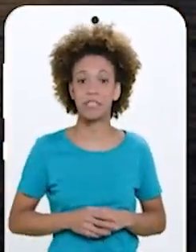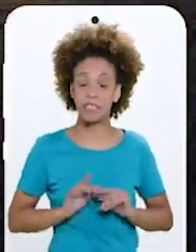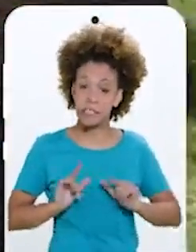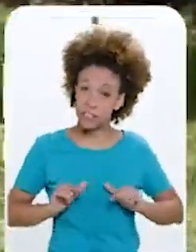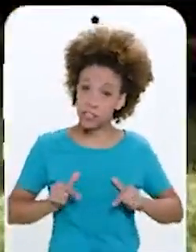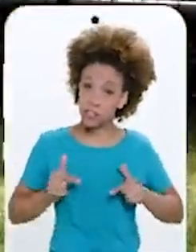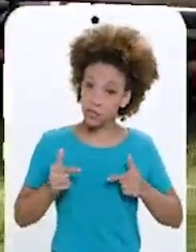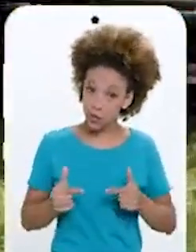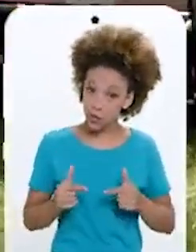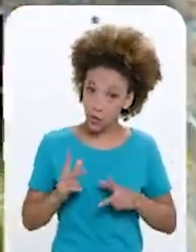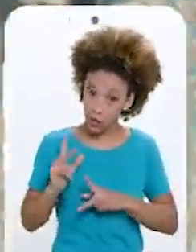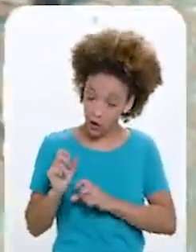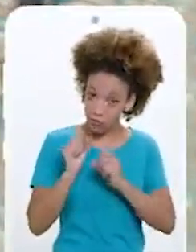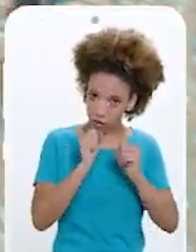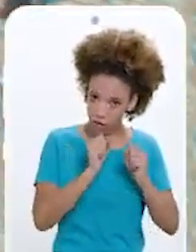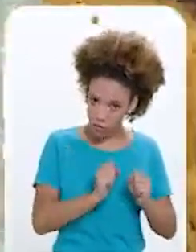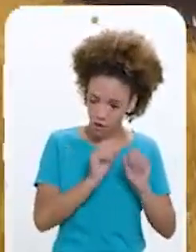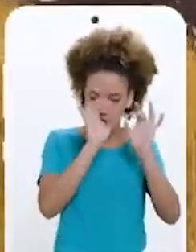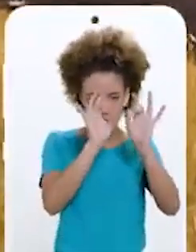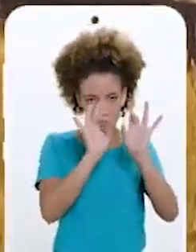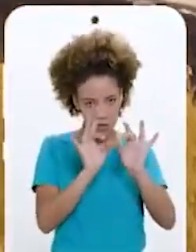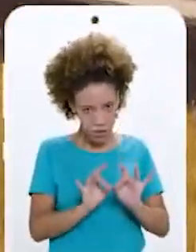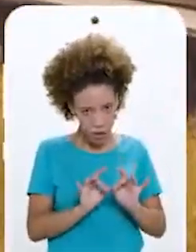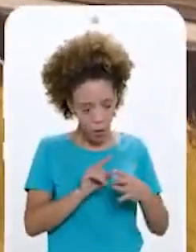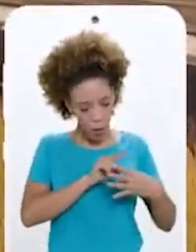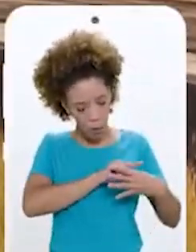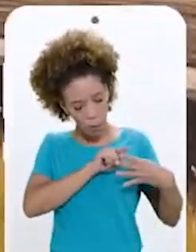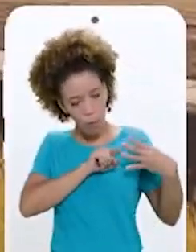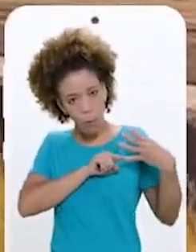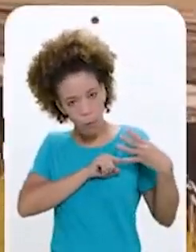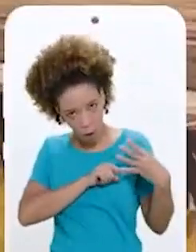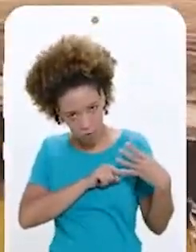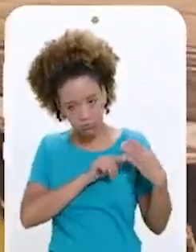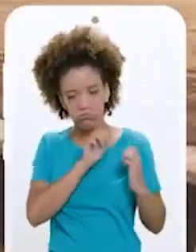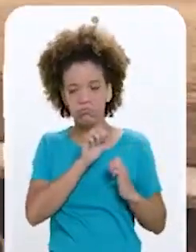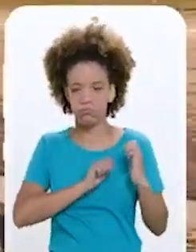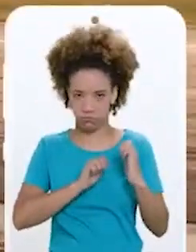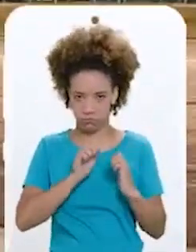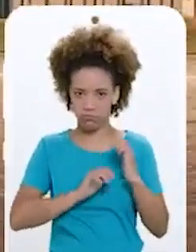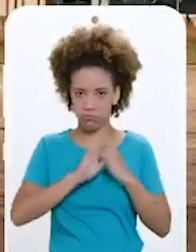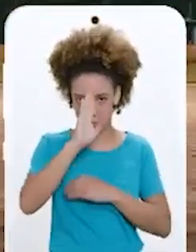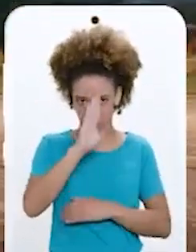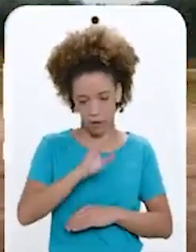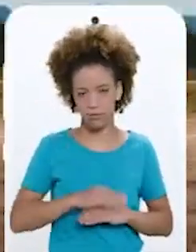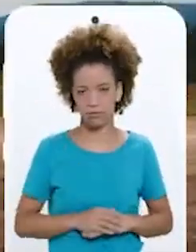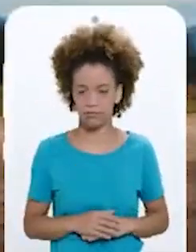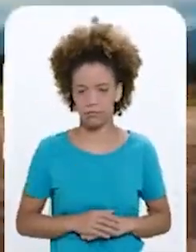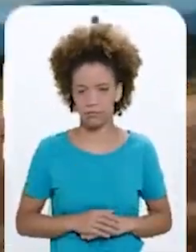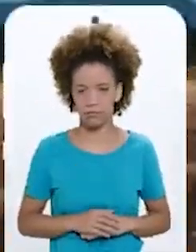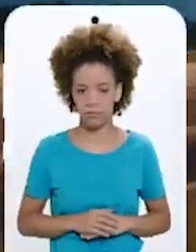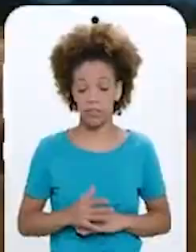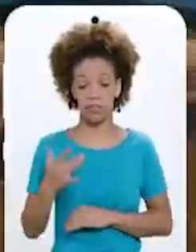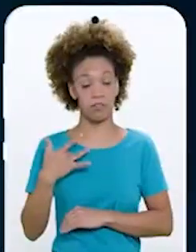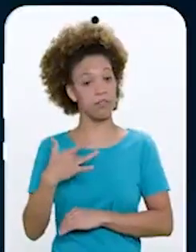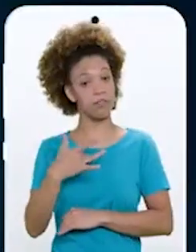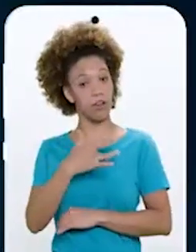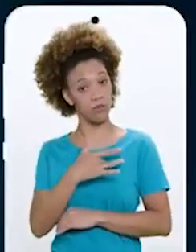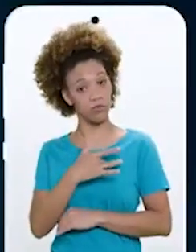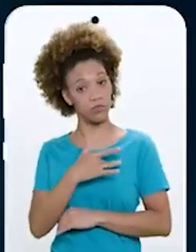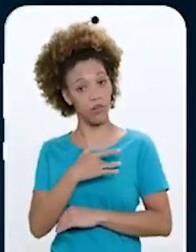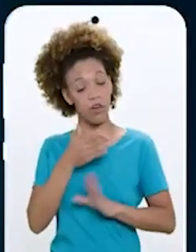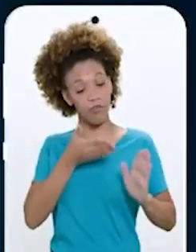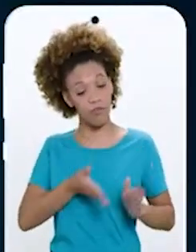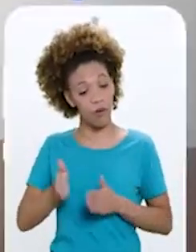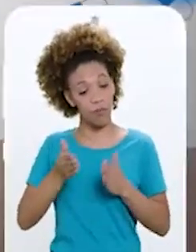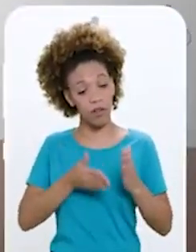Nesse esforço, vamos fortalecer em especial Quatro grandes complexos industriais Na saúde,